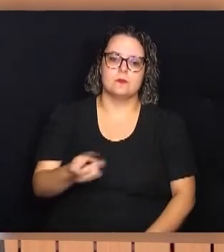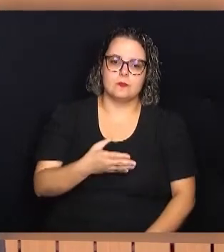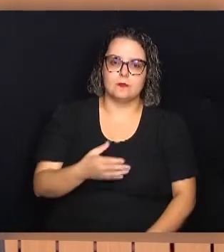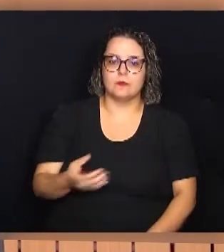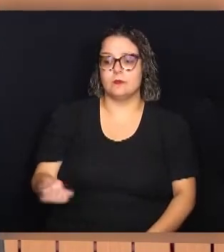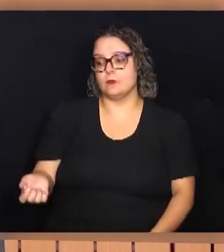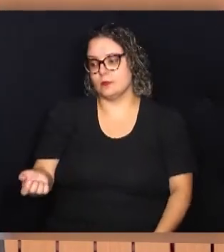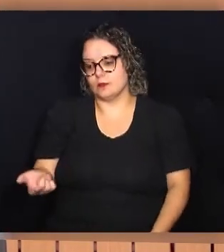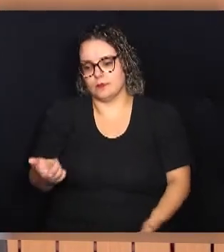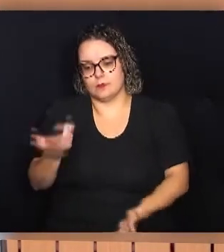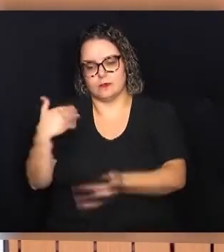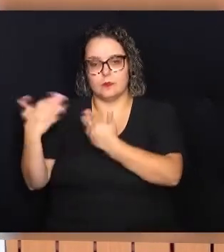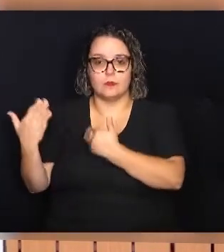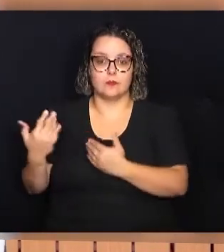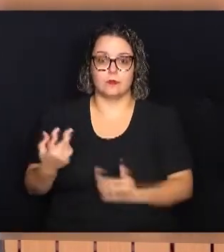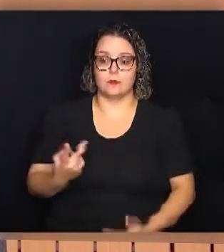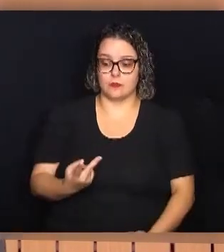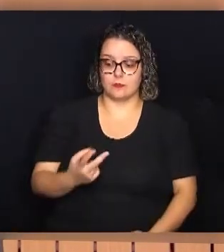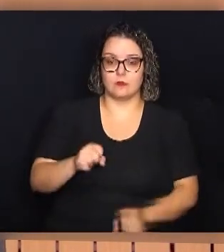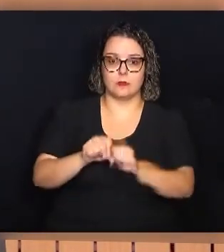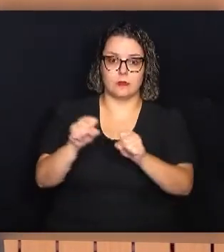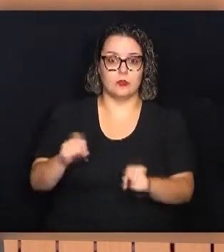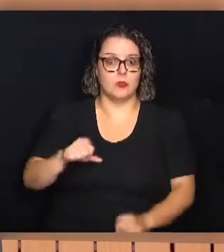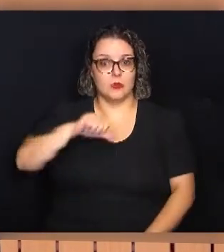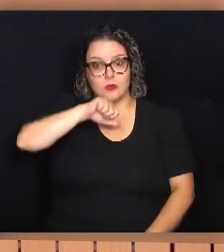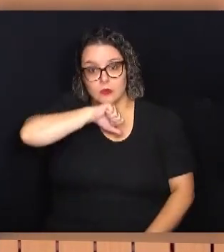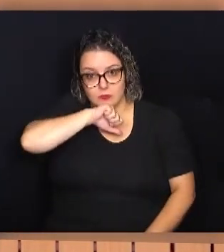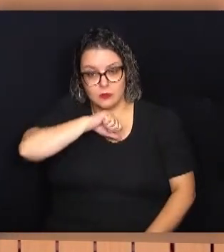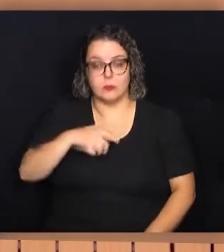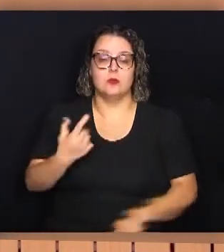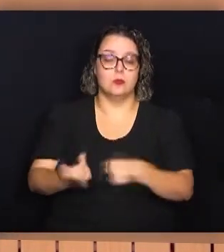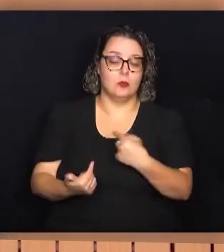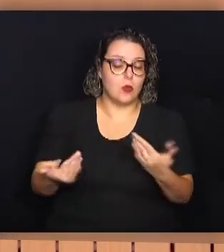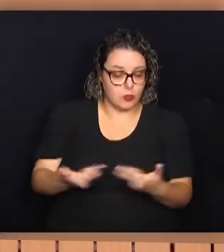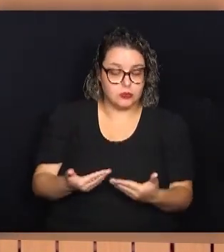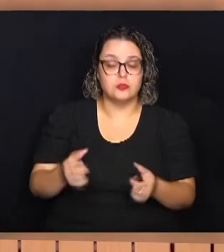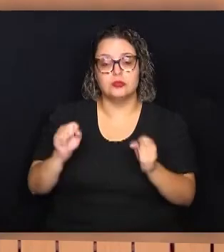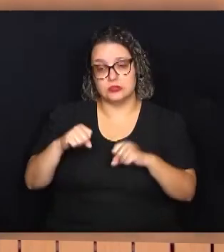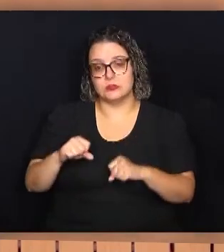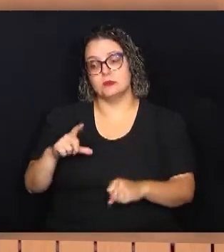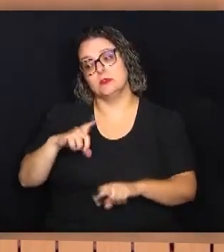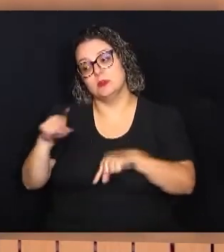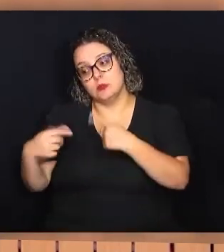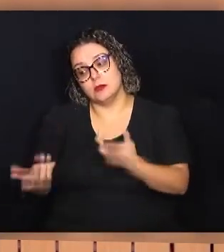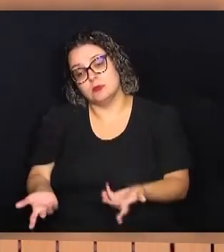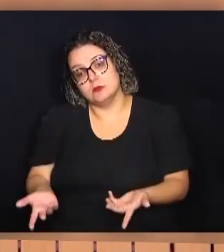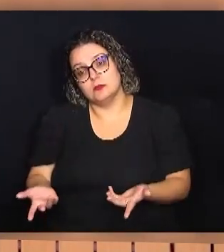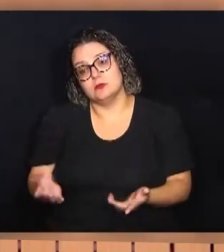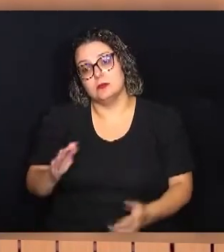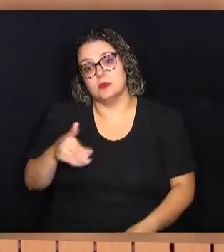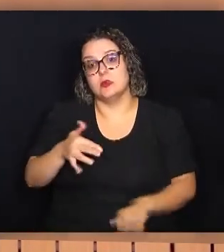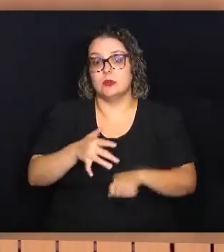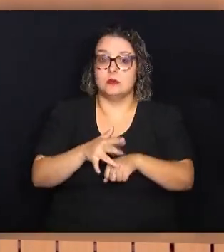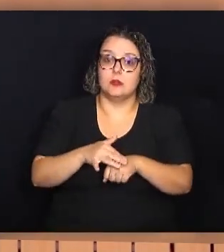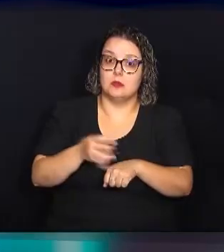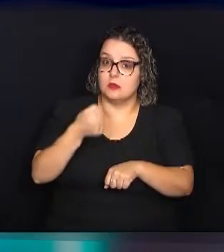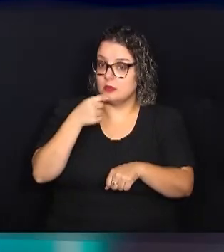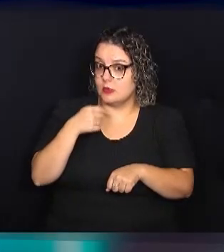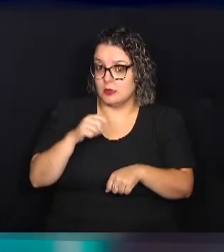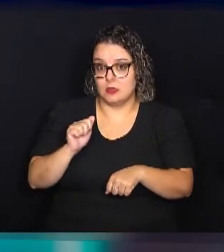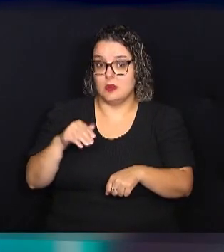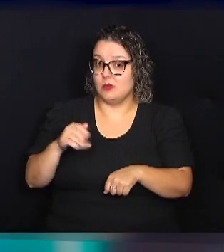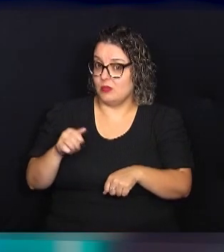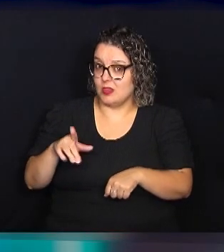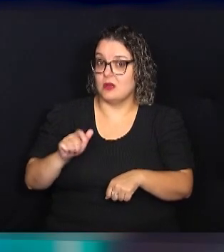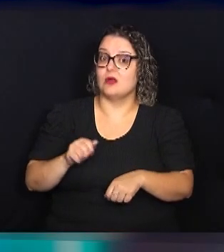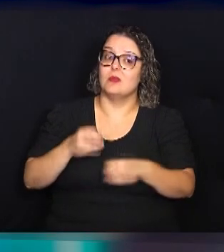com os dois sistemas. Já é ruim hoje, vai ter outro? Vai. Mas é quando você fica doente, tem que tomar um remédio amargo para ficar bom. O